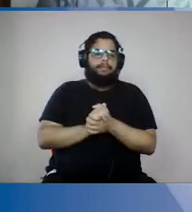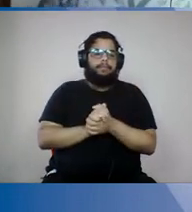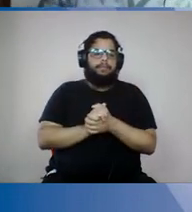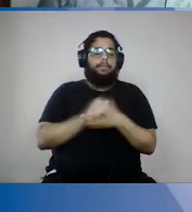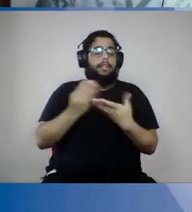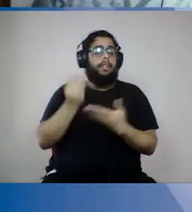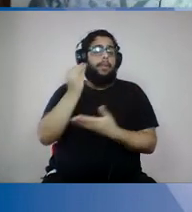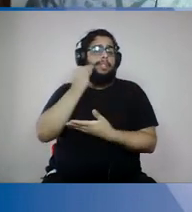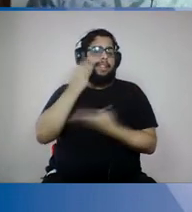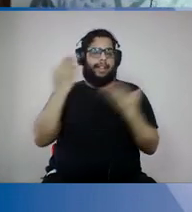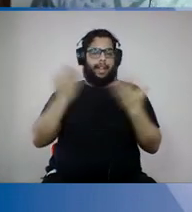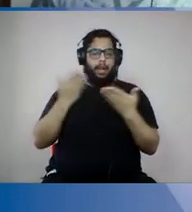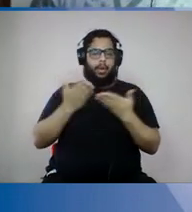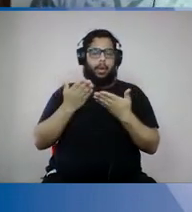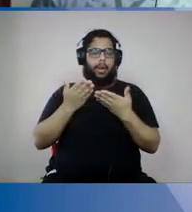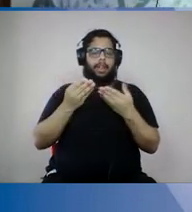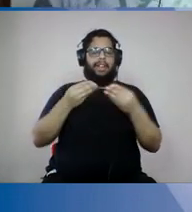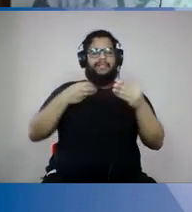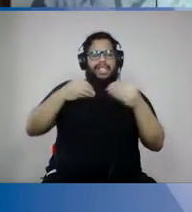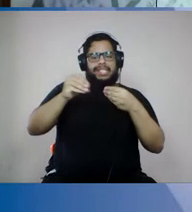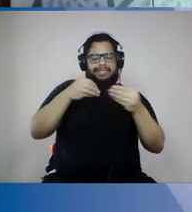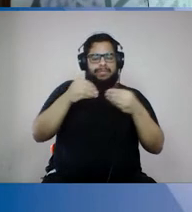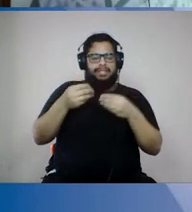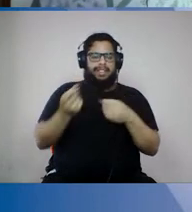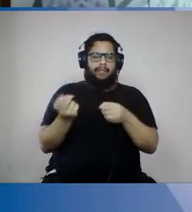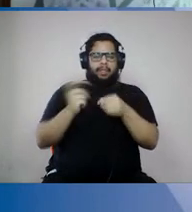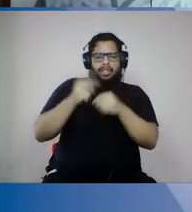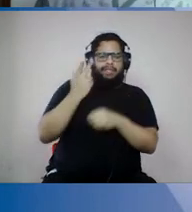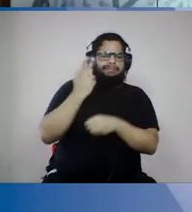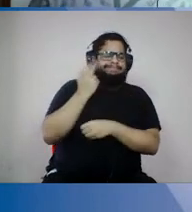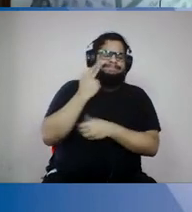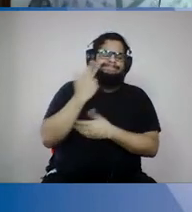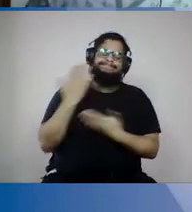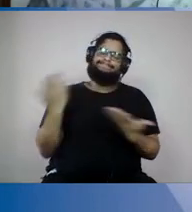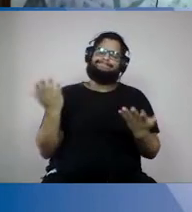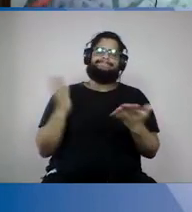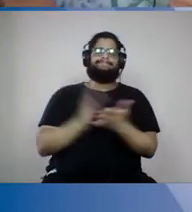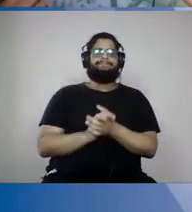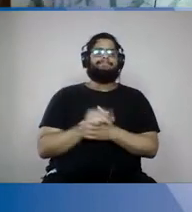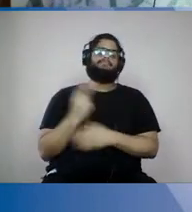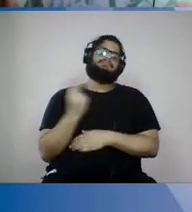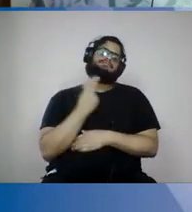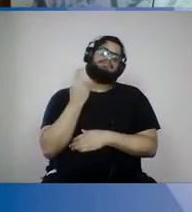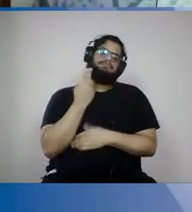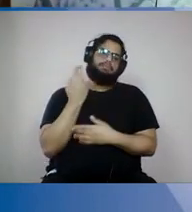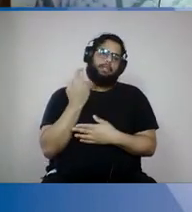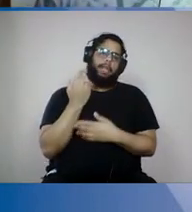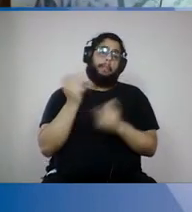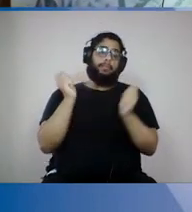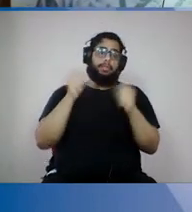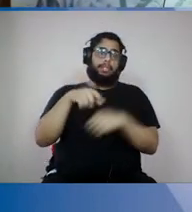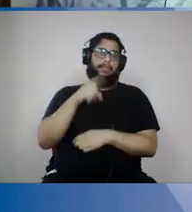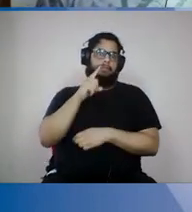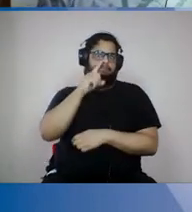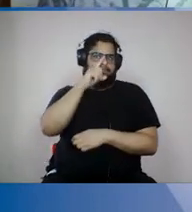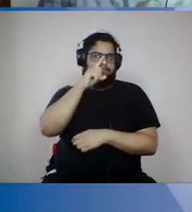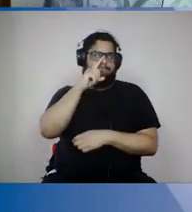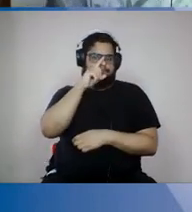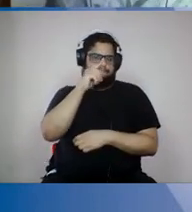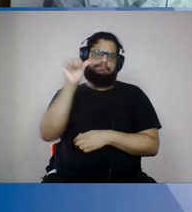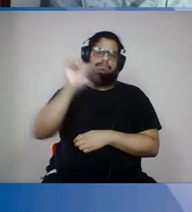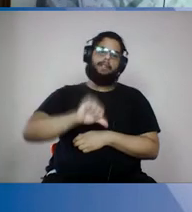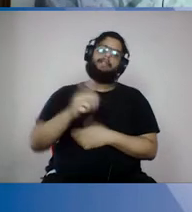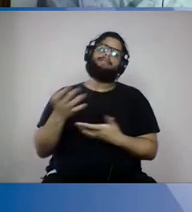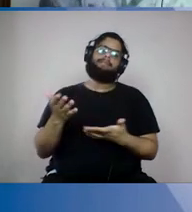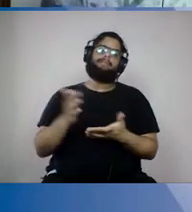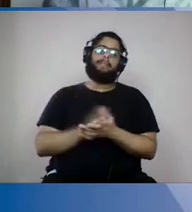tentar flexibilizar as coisas neste momento agora agrega um risco até da situação piorar, então nós temos que flexibilizar como?